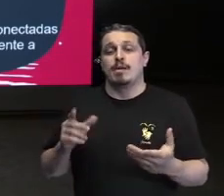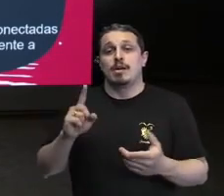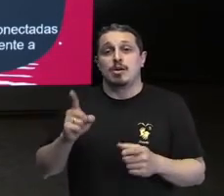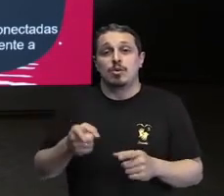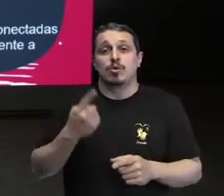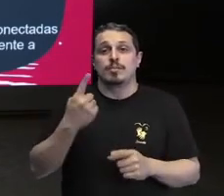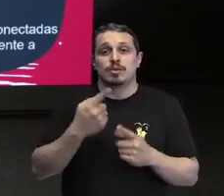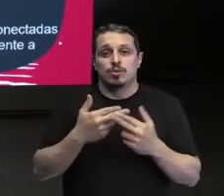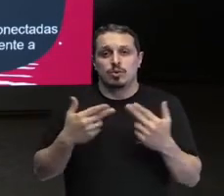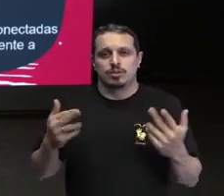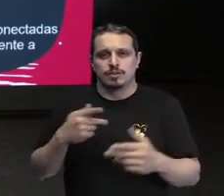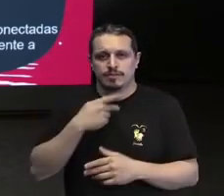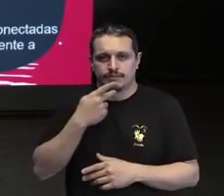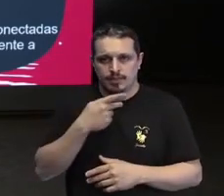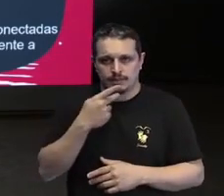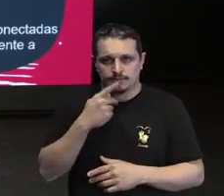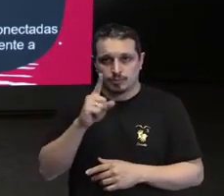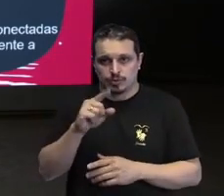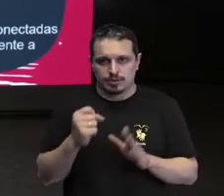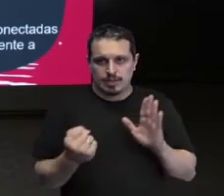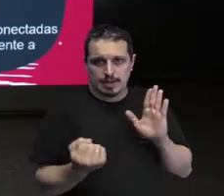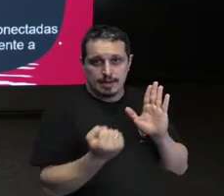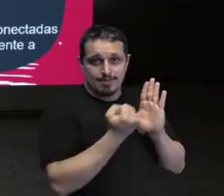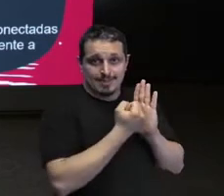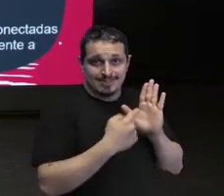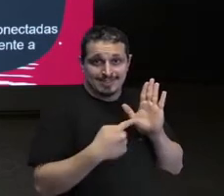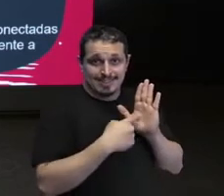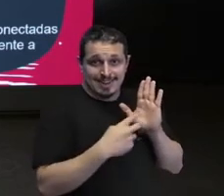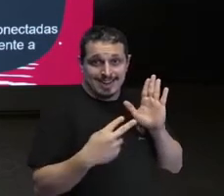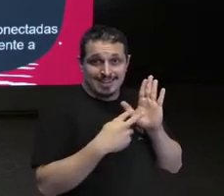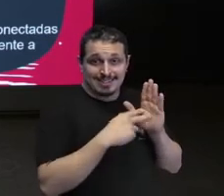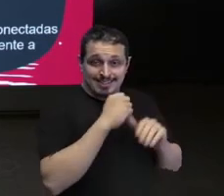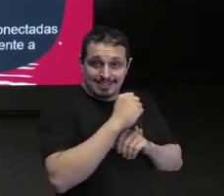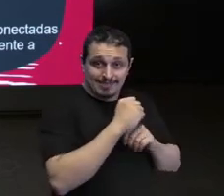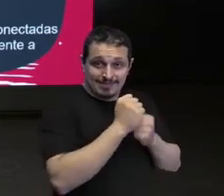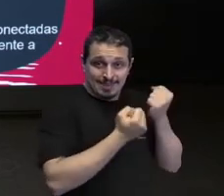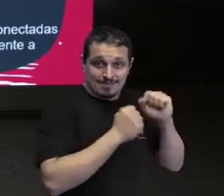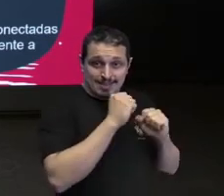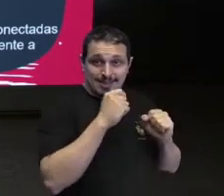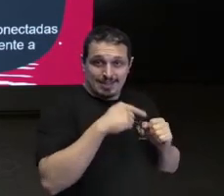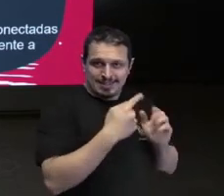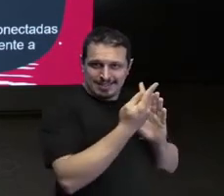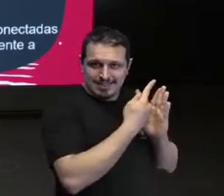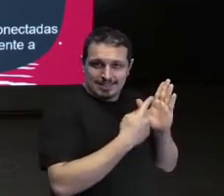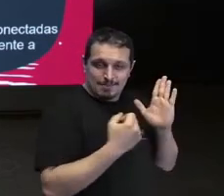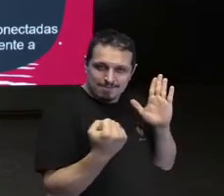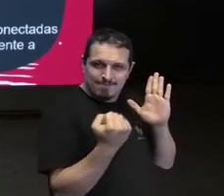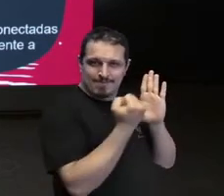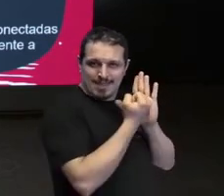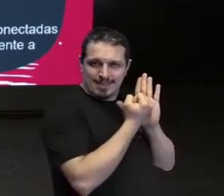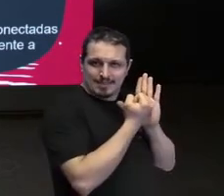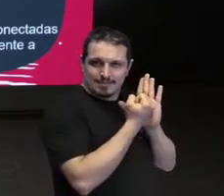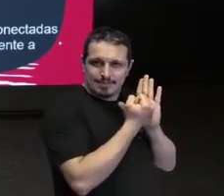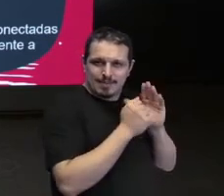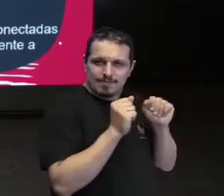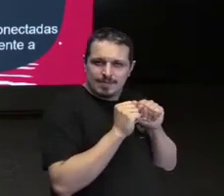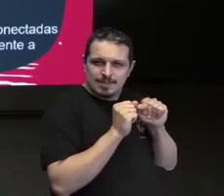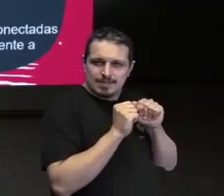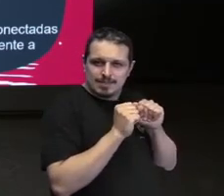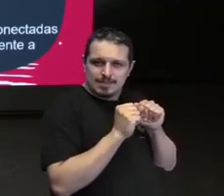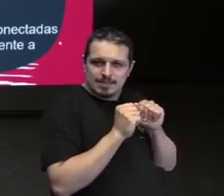branding de marca de atrativo a inclusão o benefício da inclusão é